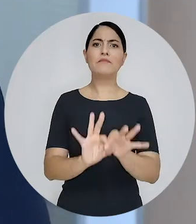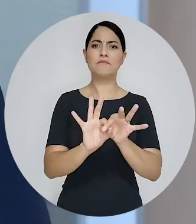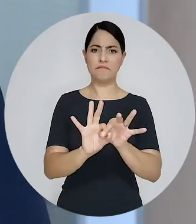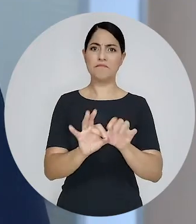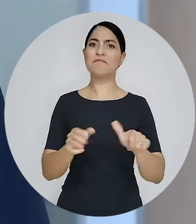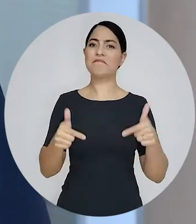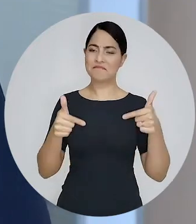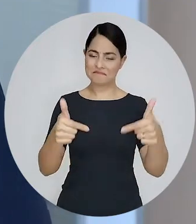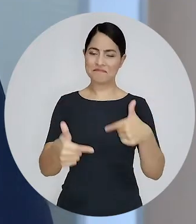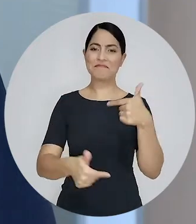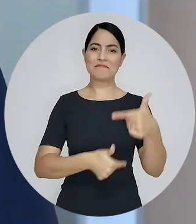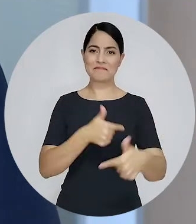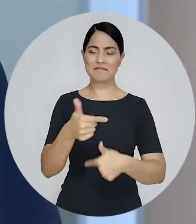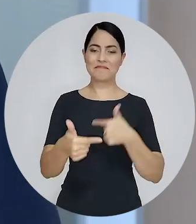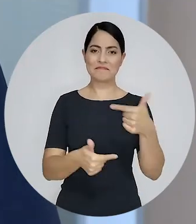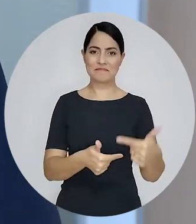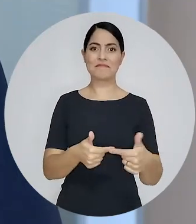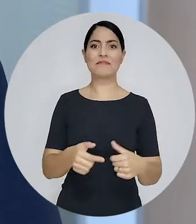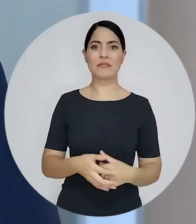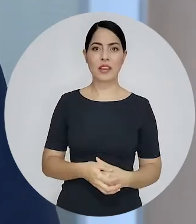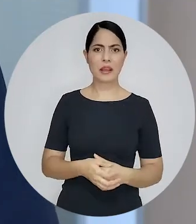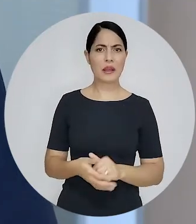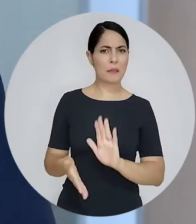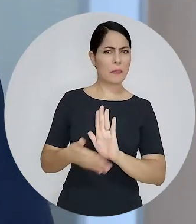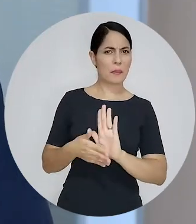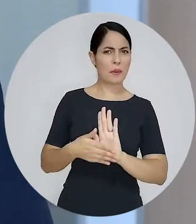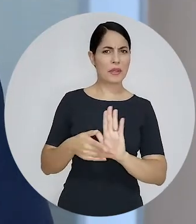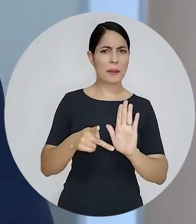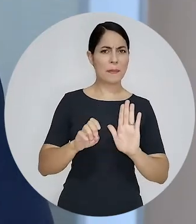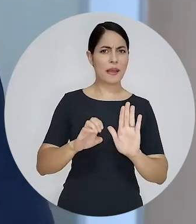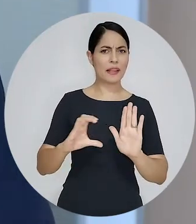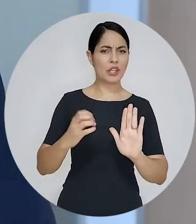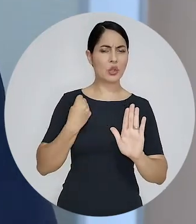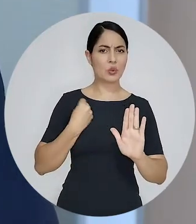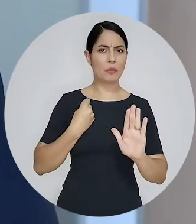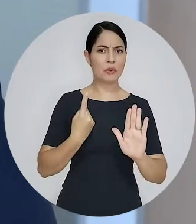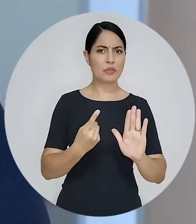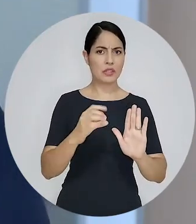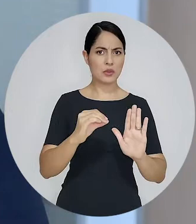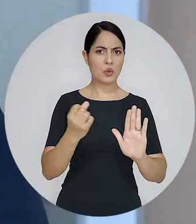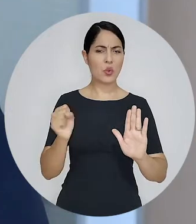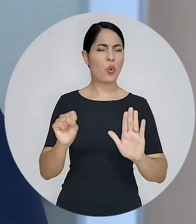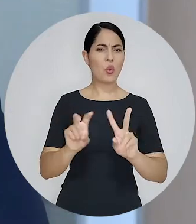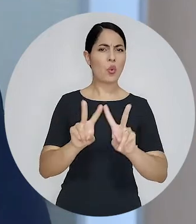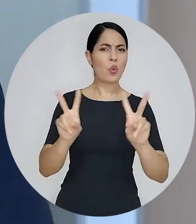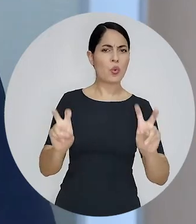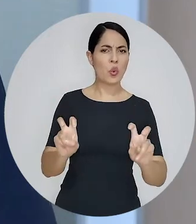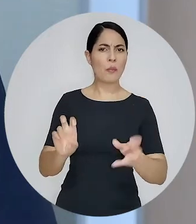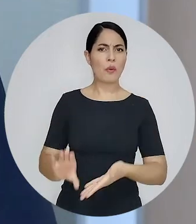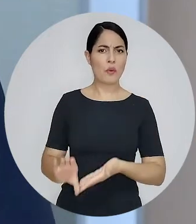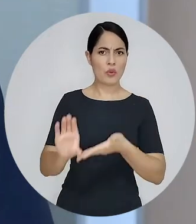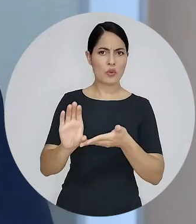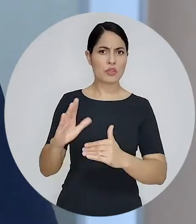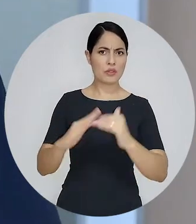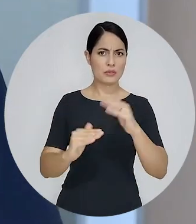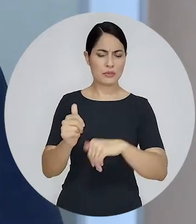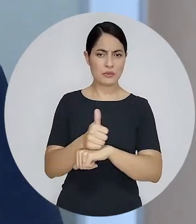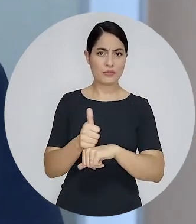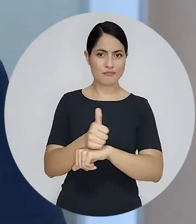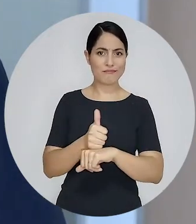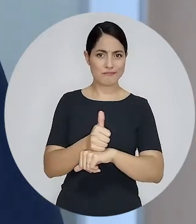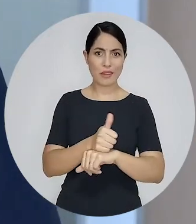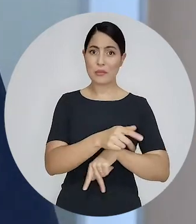com outras entidades de classe na atuação contra a tramitação da PEC 108 que tratava da natureza jurídica dos conselhos